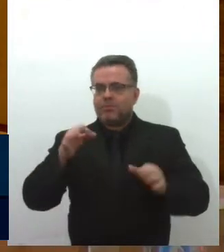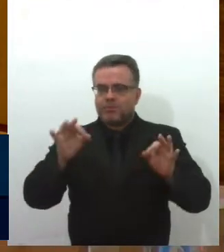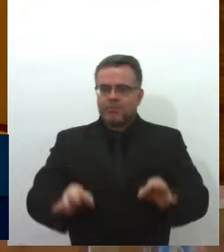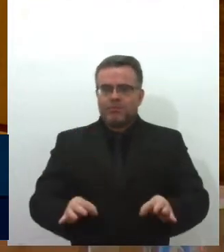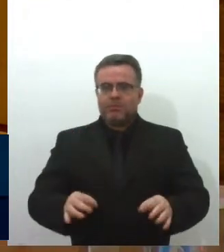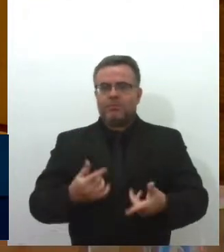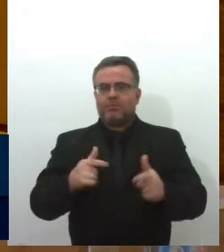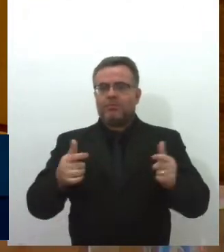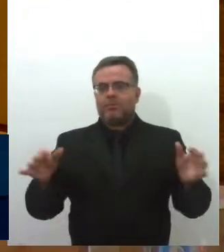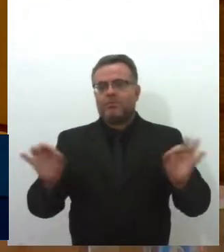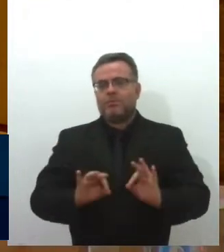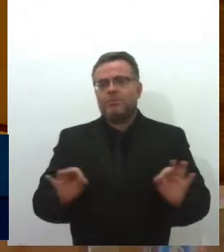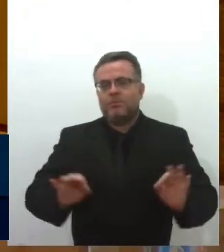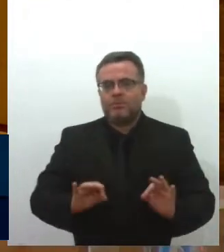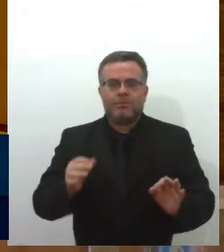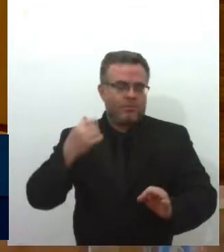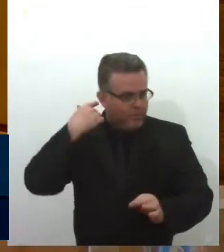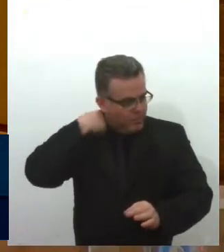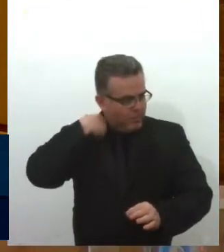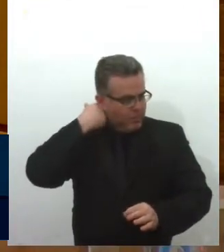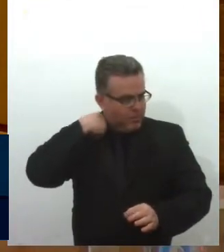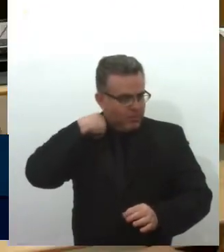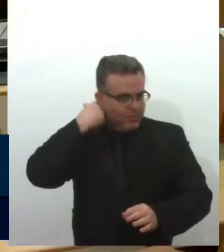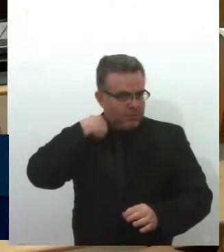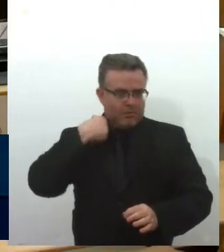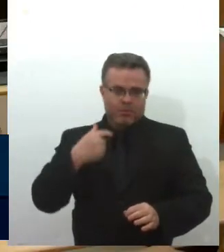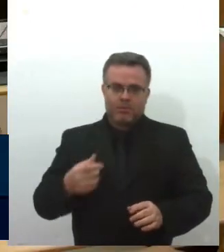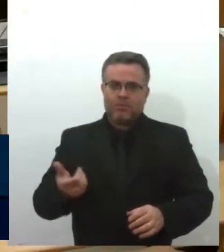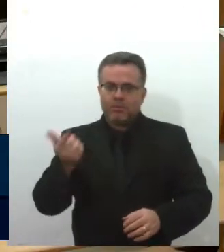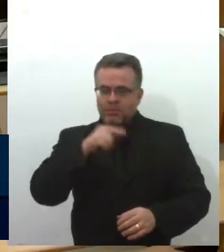que não estão conseguindo aí a sonoplastia.